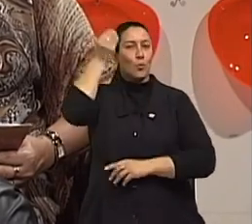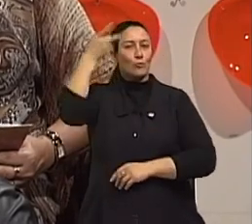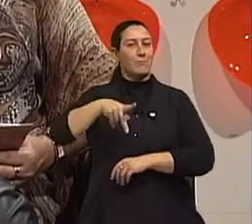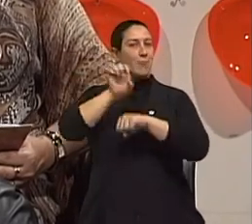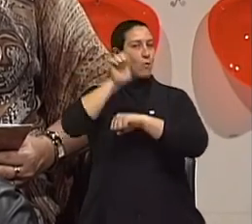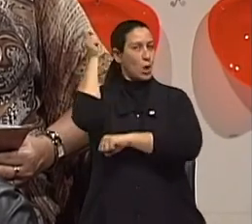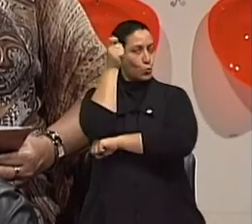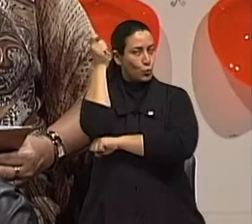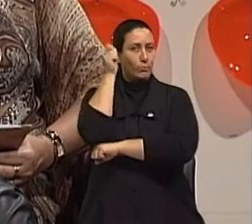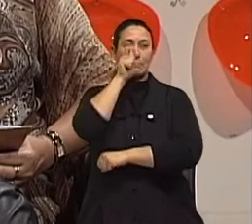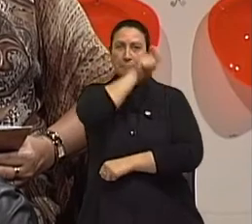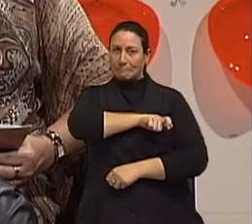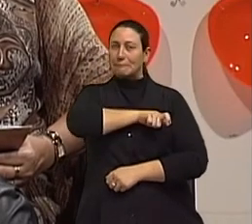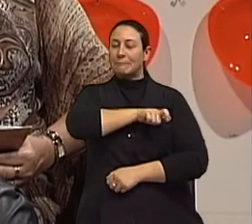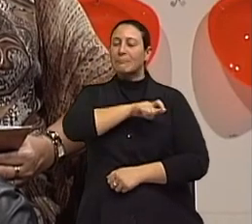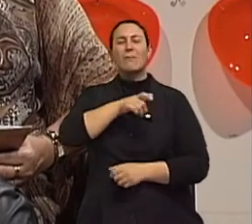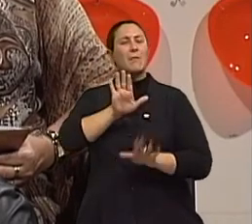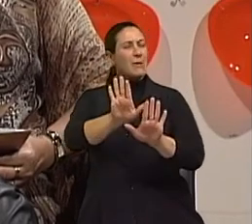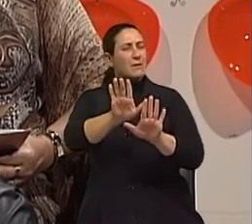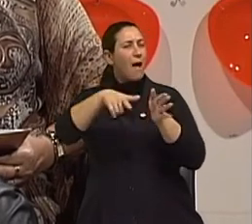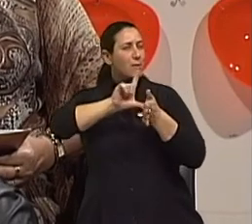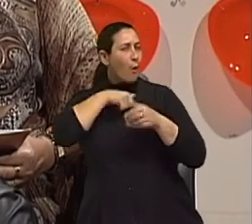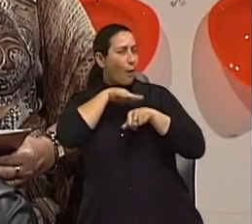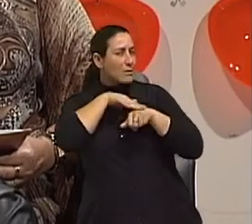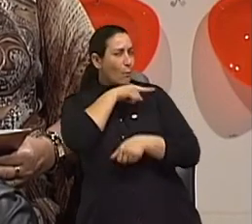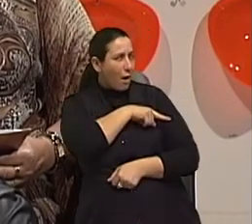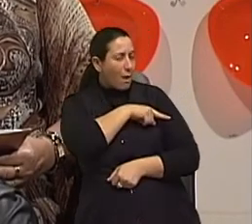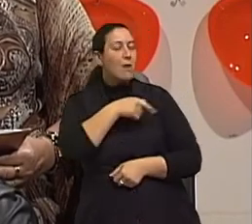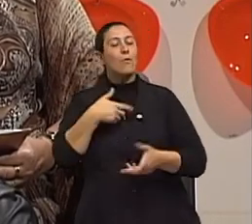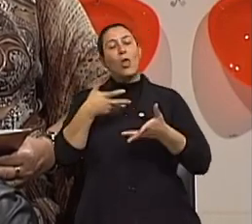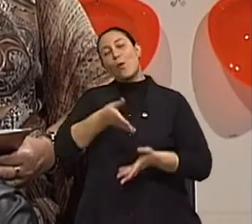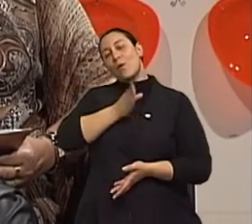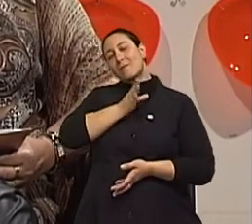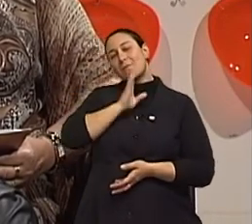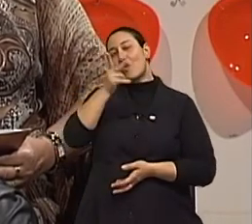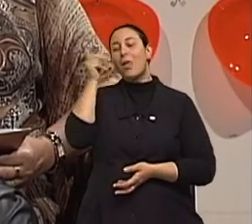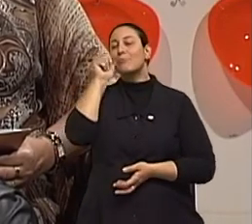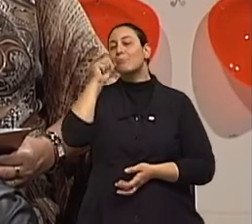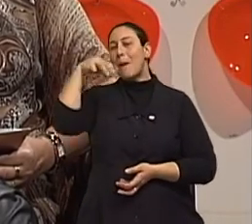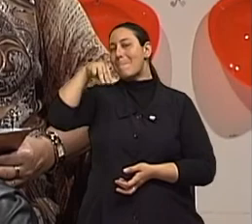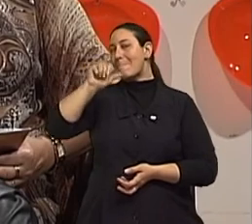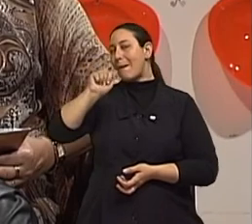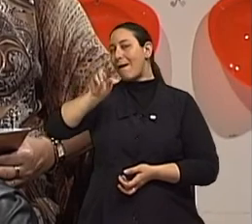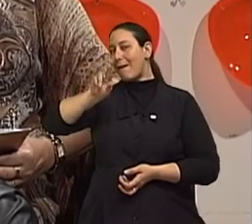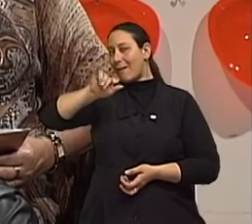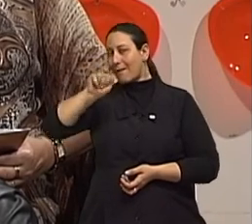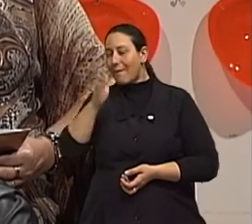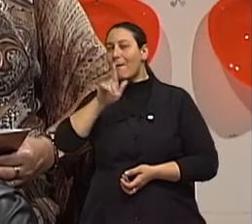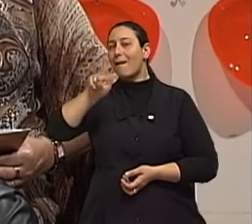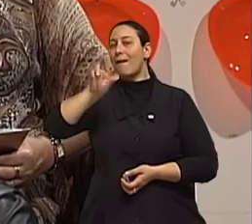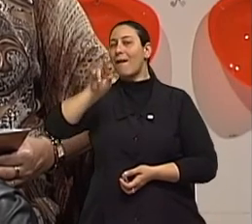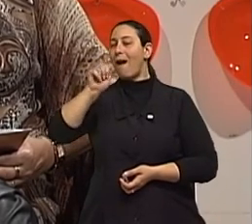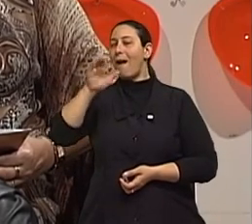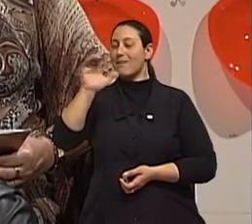Sul. Mas antes de eu conversar com a doutora Carmen, nós vamos conhecer a história da Maria da Graça. A Maria da Graça? Pois é! Ela